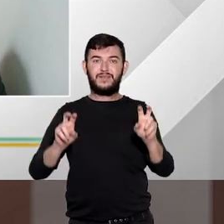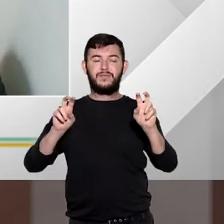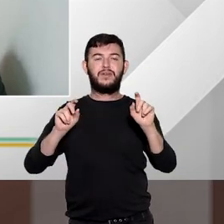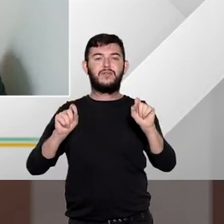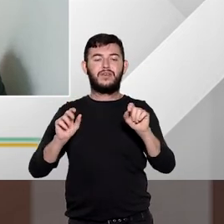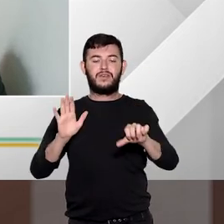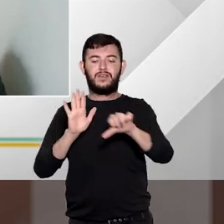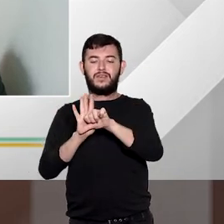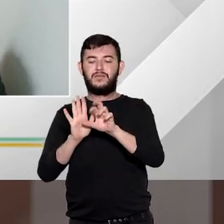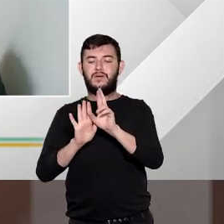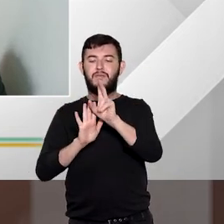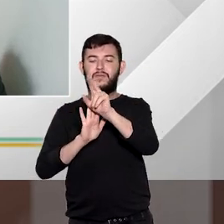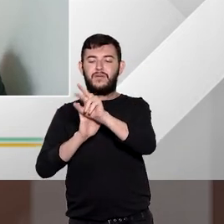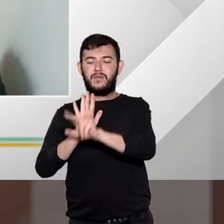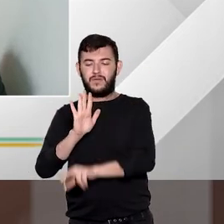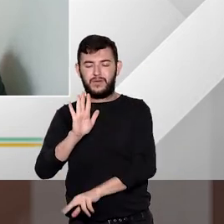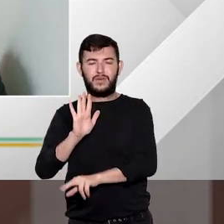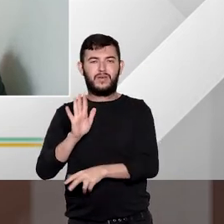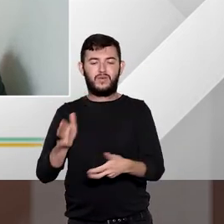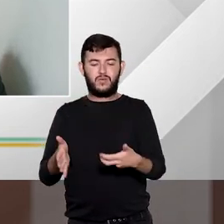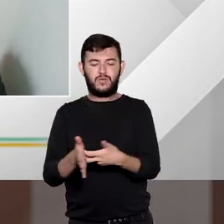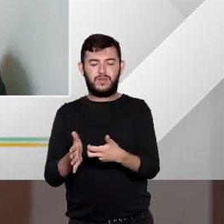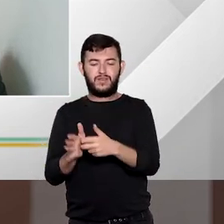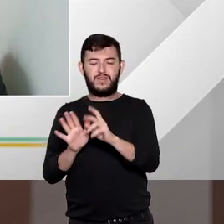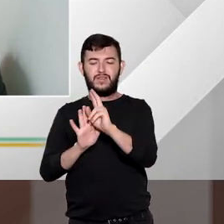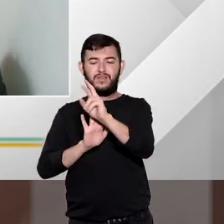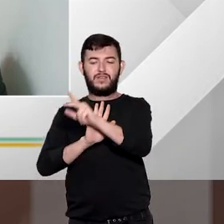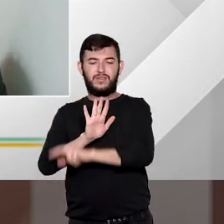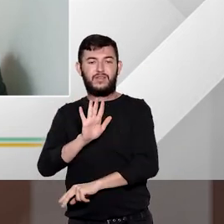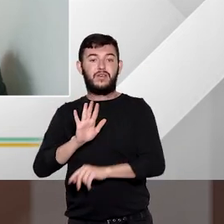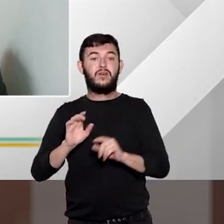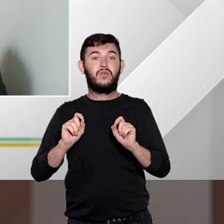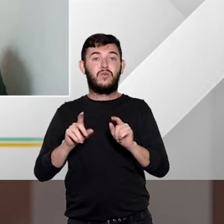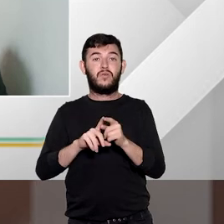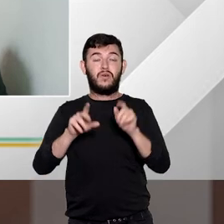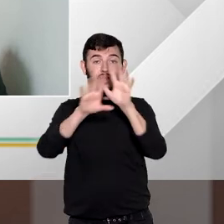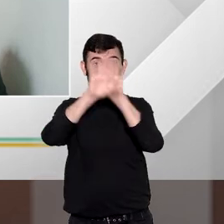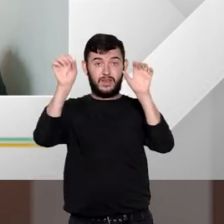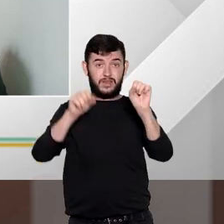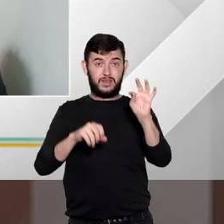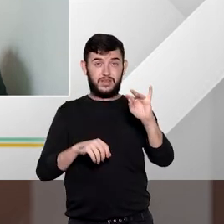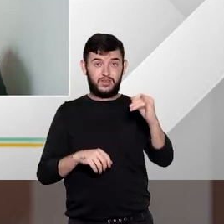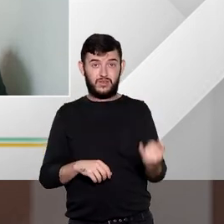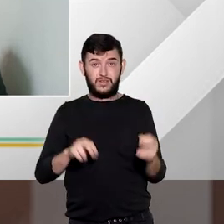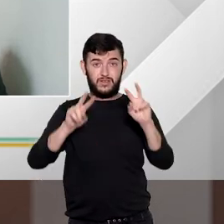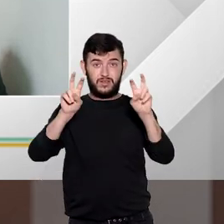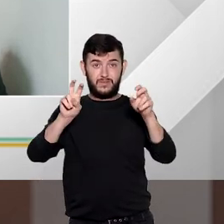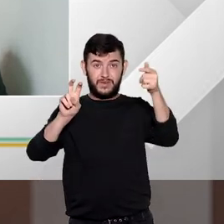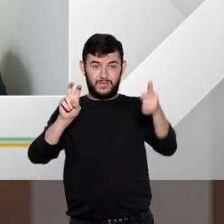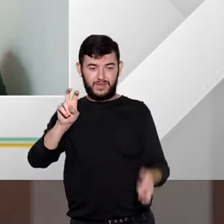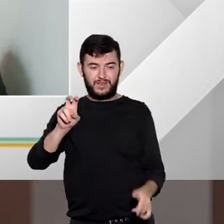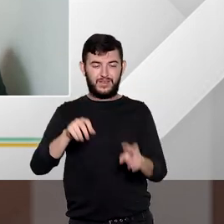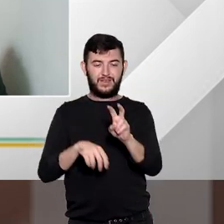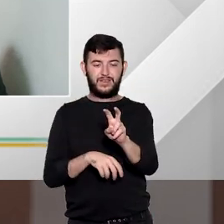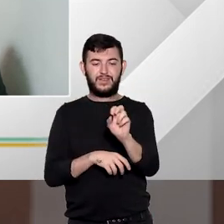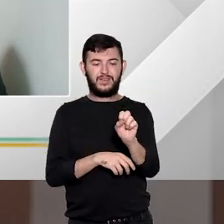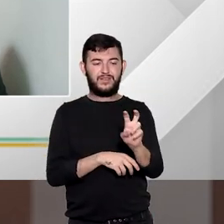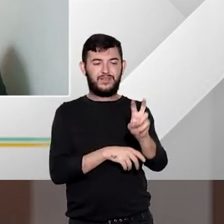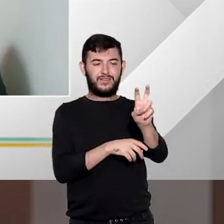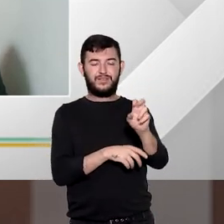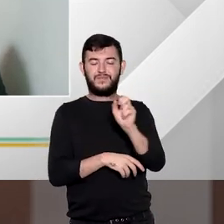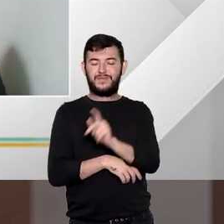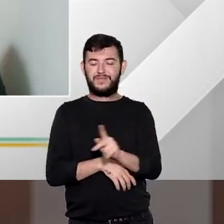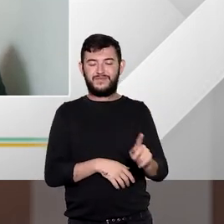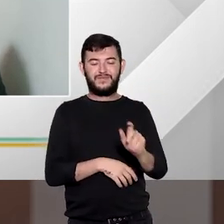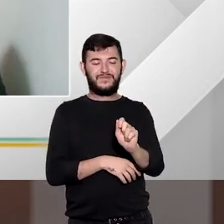multireincidência o STJ editou o tema repetitivo 585 professor Arnaldo agora a gente vai se